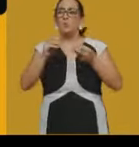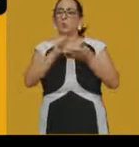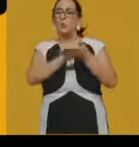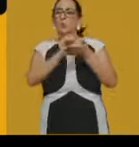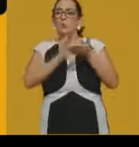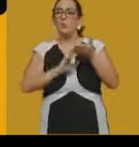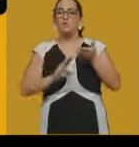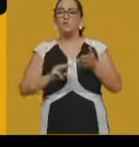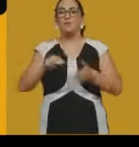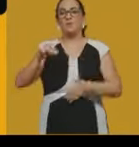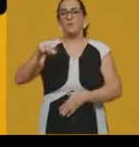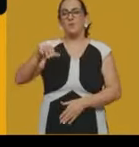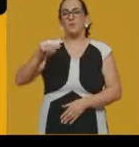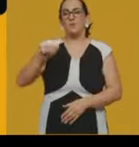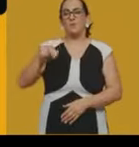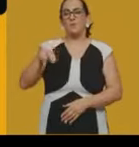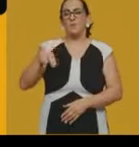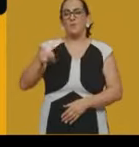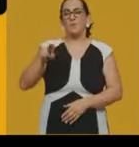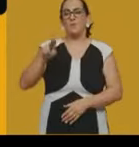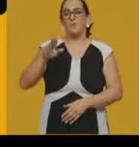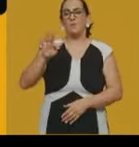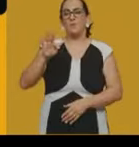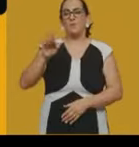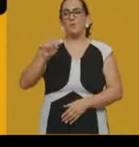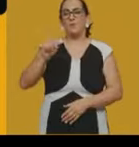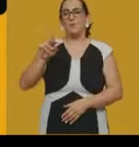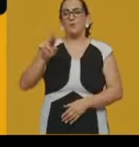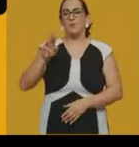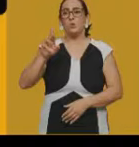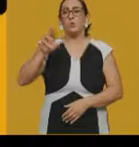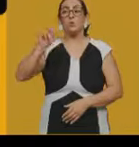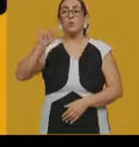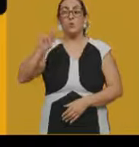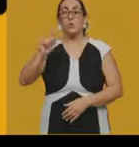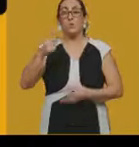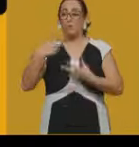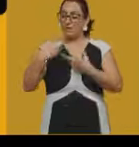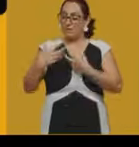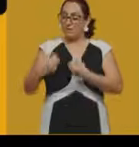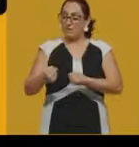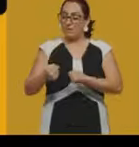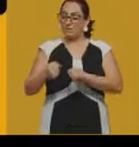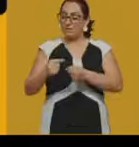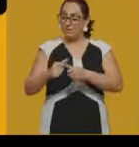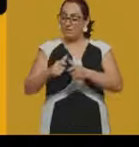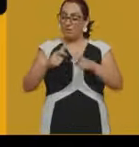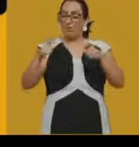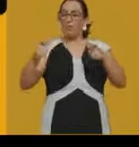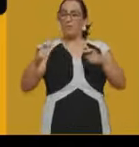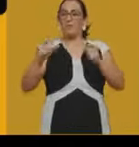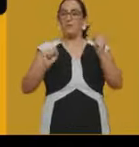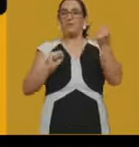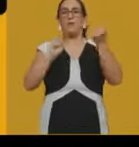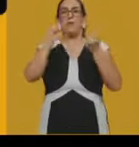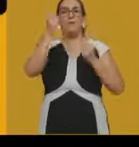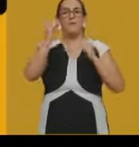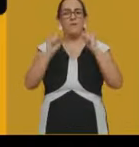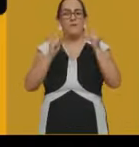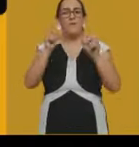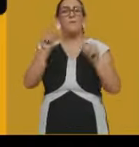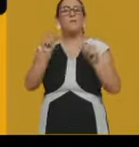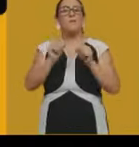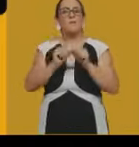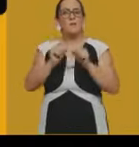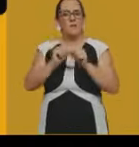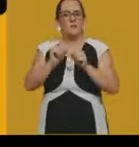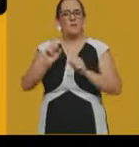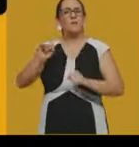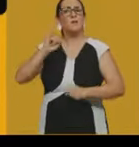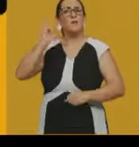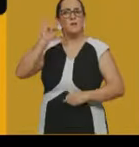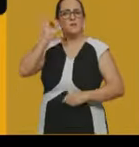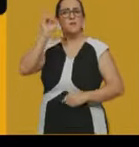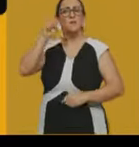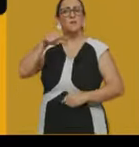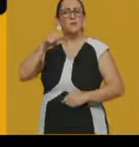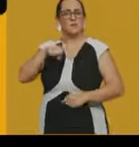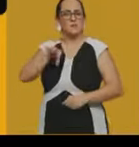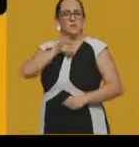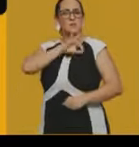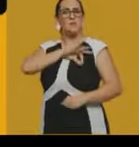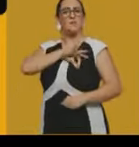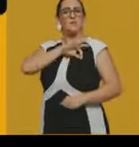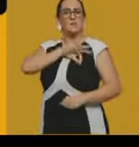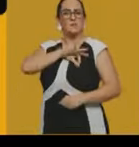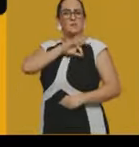que vai permitir essa industrialização, que vai fazer com que seja necessário o trabalho assalariado, né, e a gente fala aí de um período, inclusive,